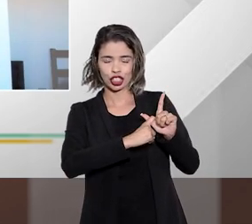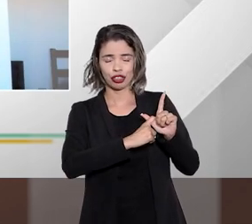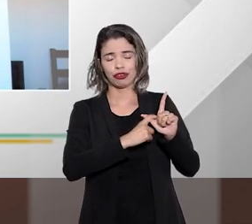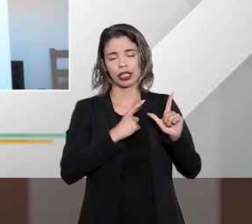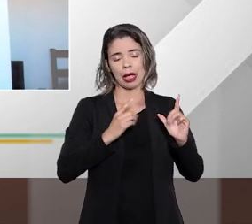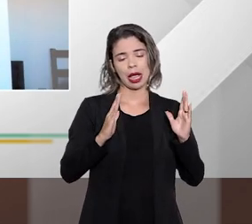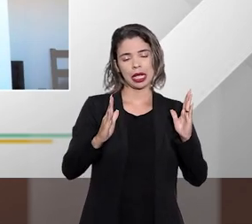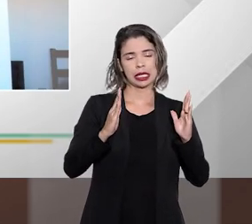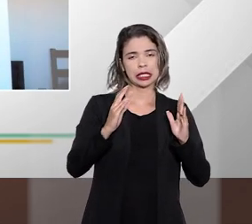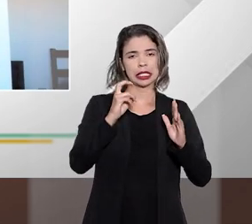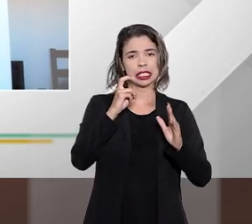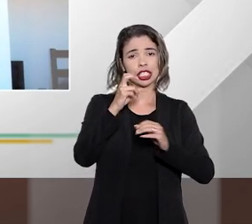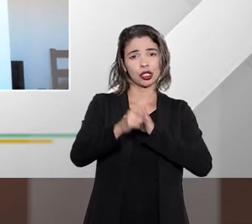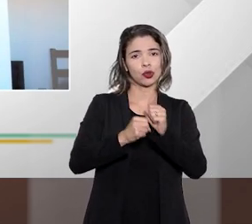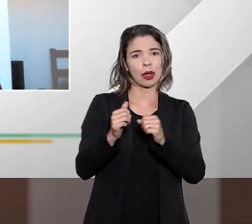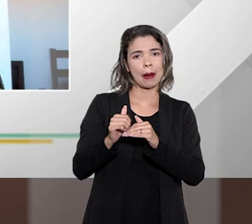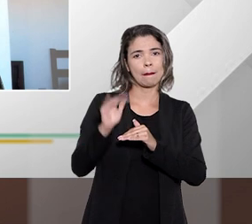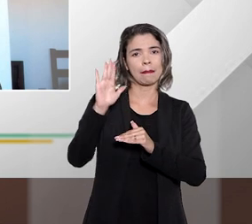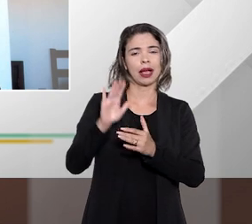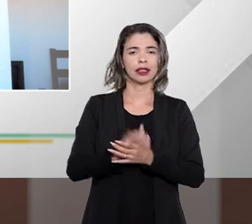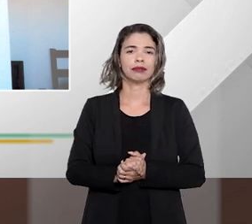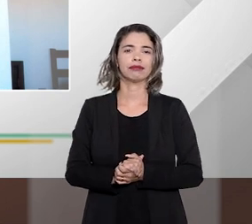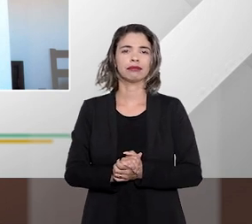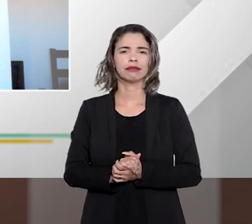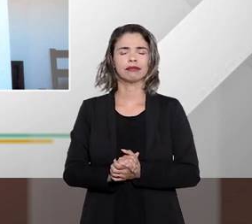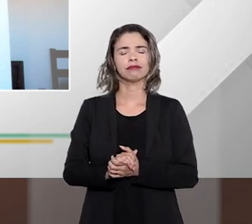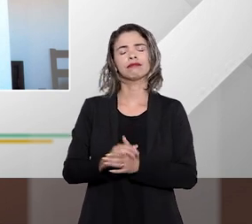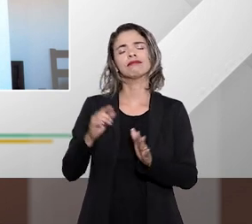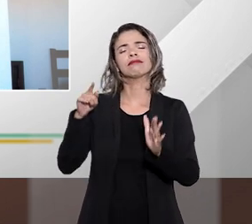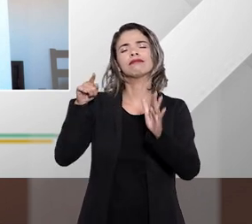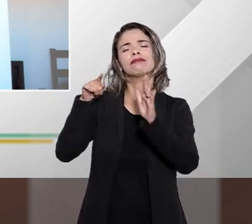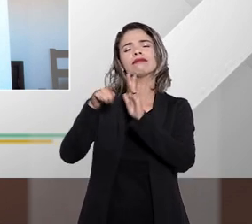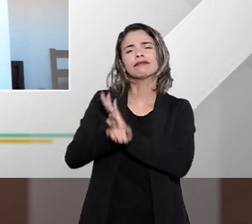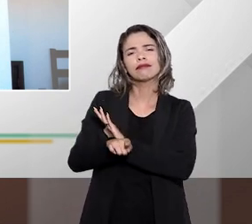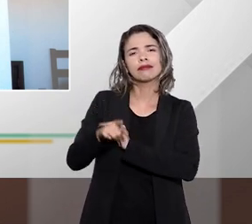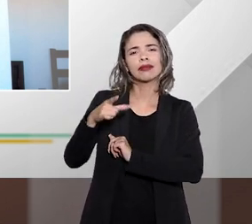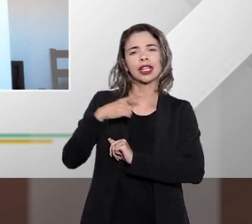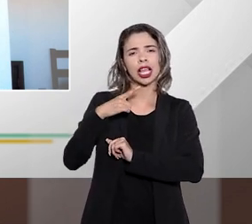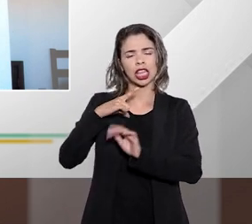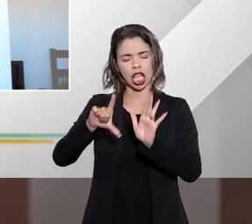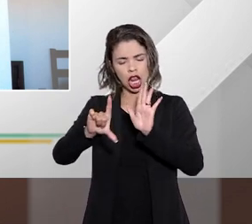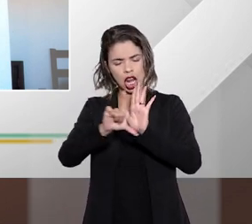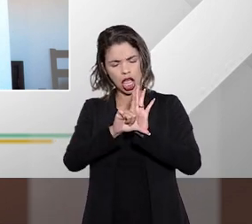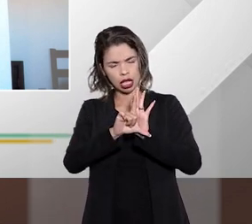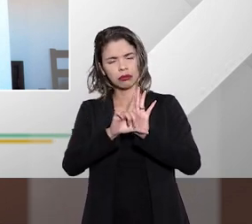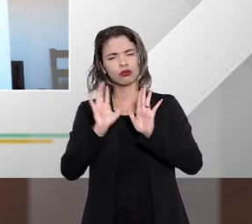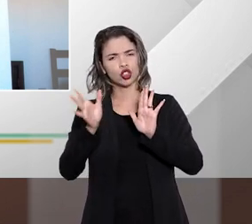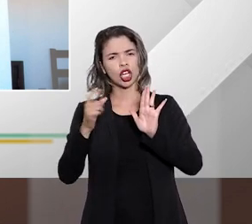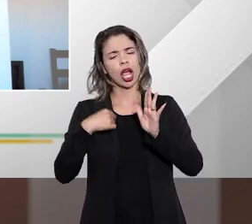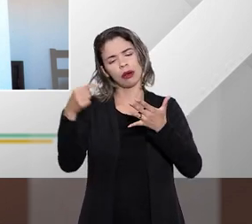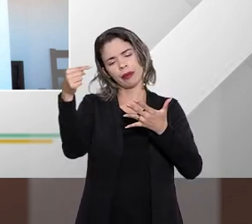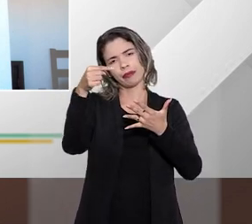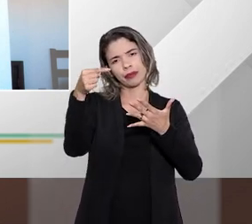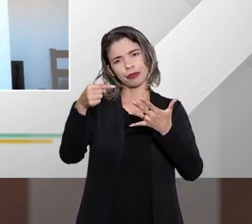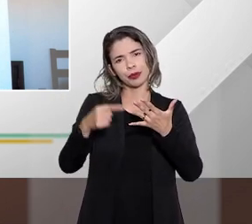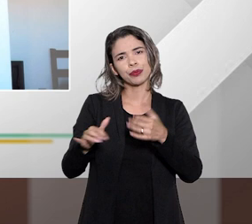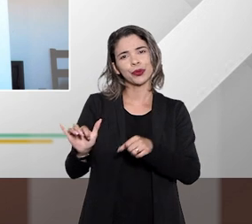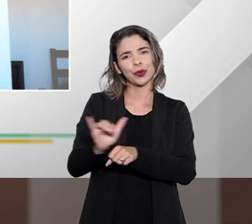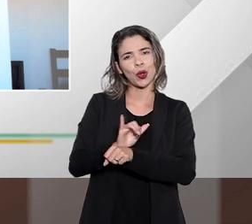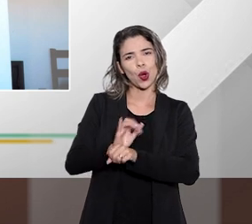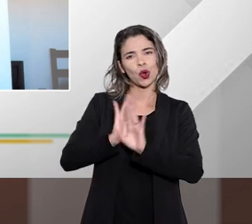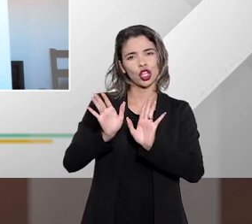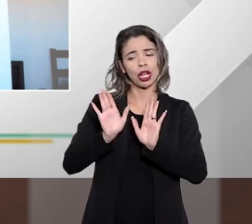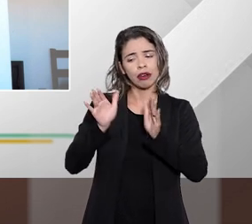professora Cláudia Lima Marx no âmbito da lei do superendividamento o legislador previu algumas iniciativas como a gente até já